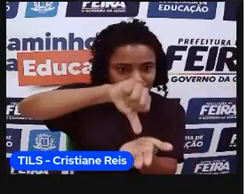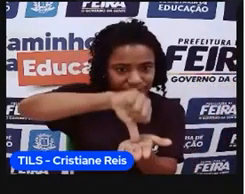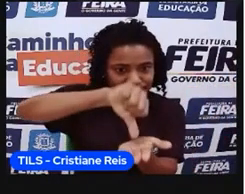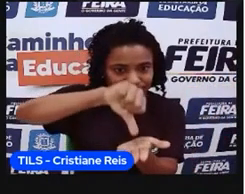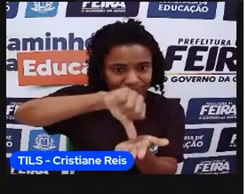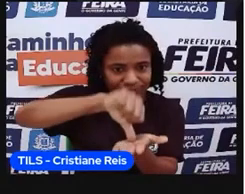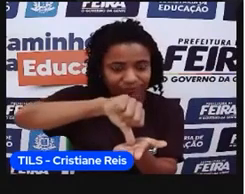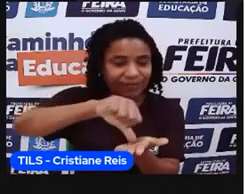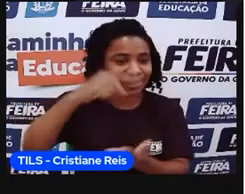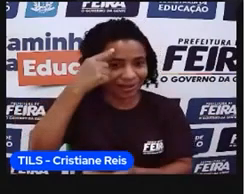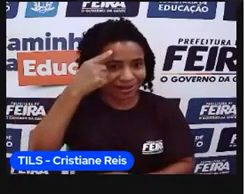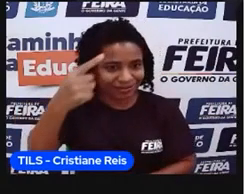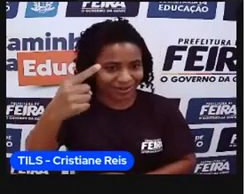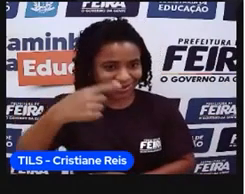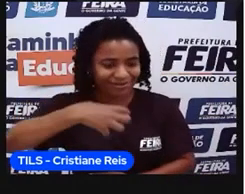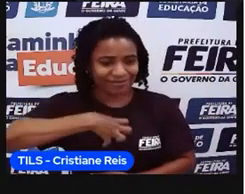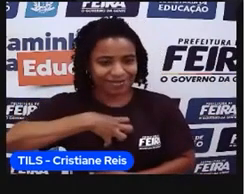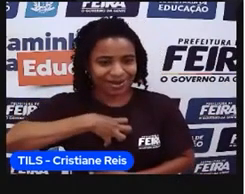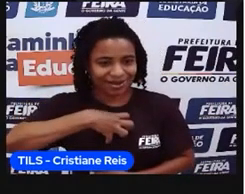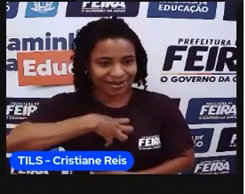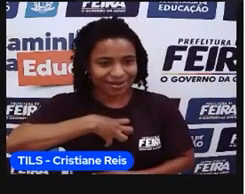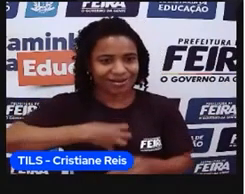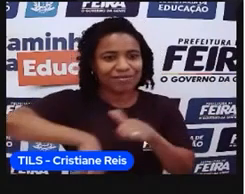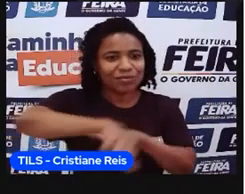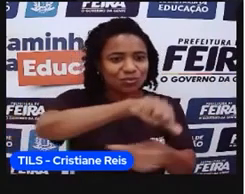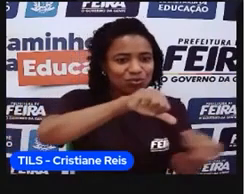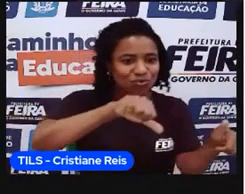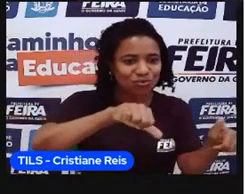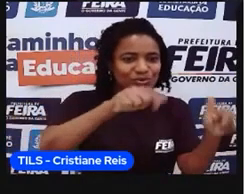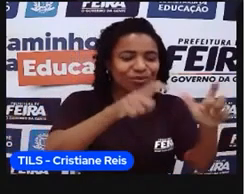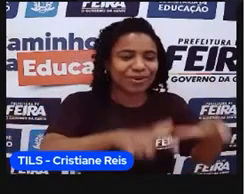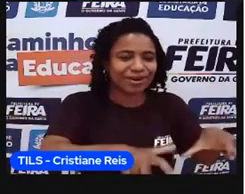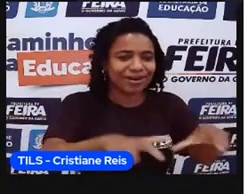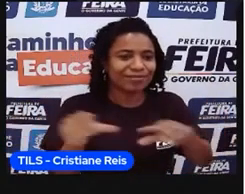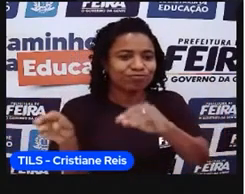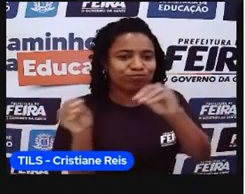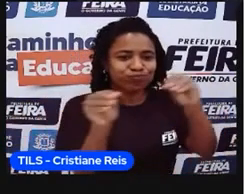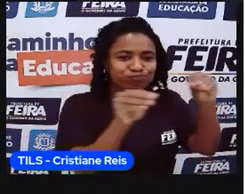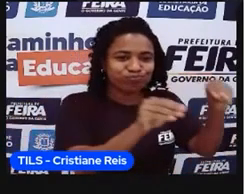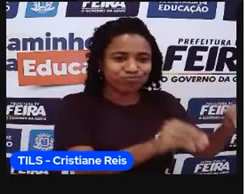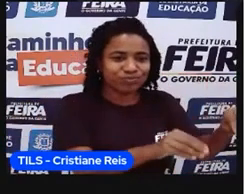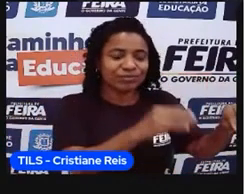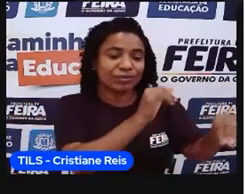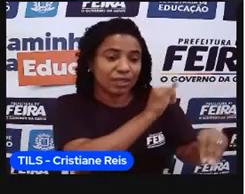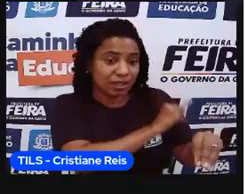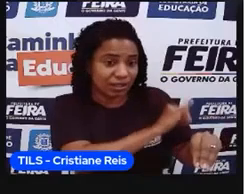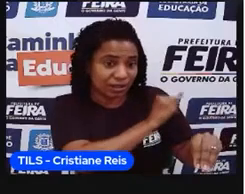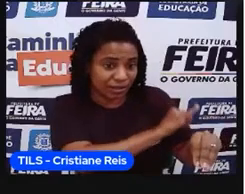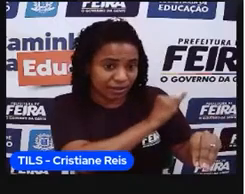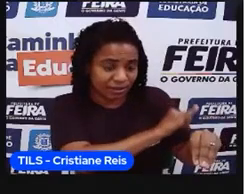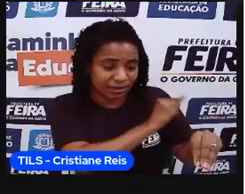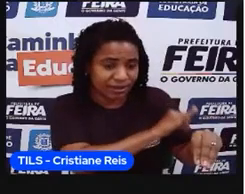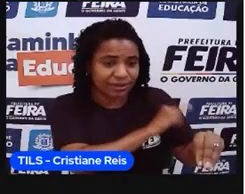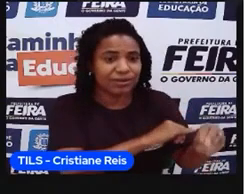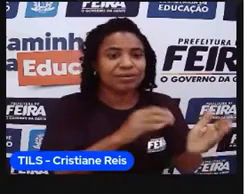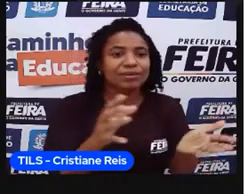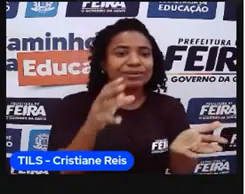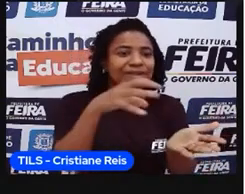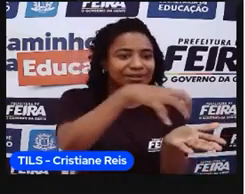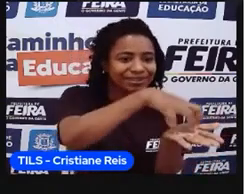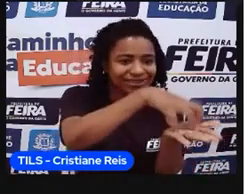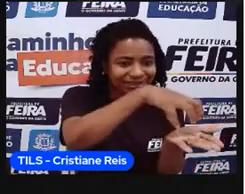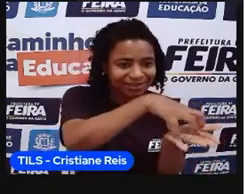aqui, né, na Bahia, e ele vai mudar, né, para o Rio de Janeiro, e isso vai dar uma característica, né, de centralidade, de